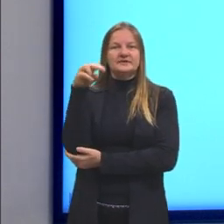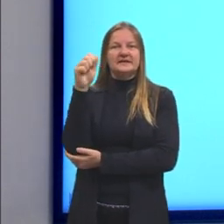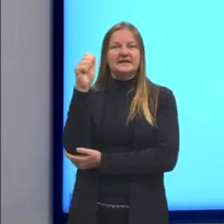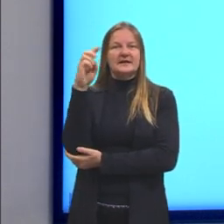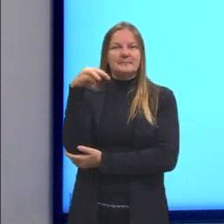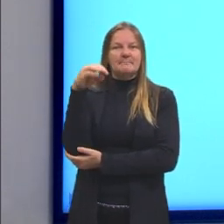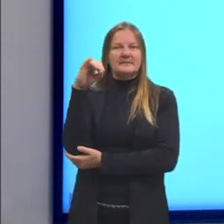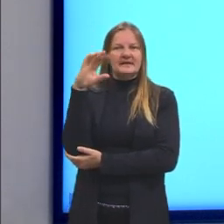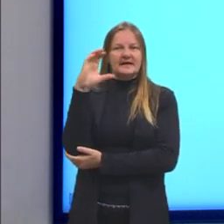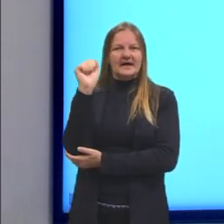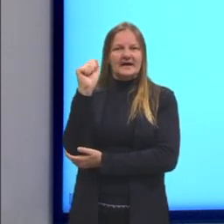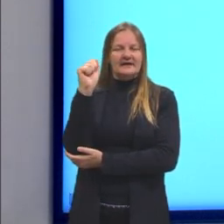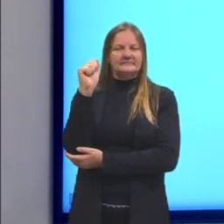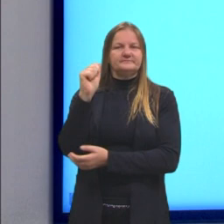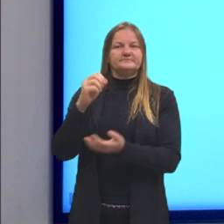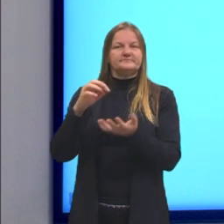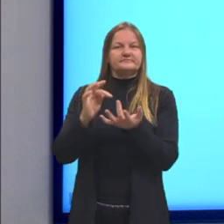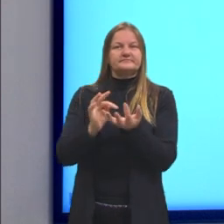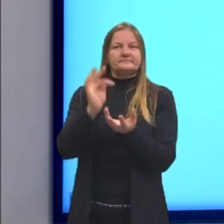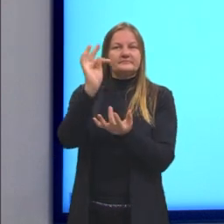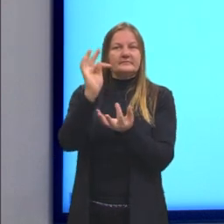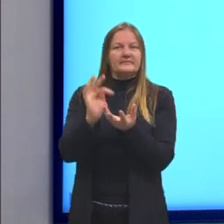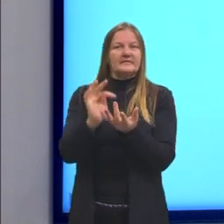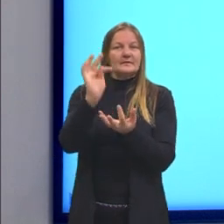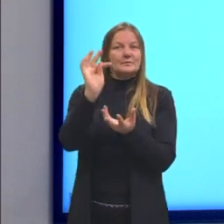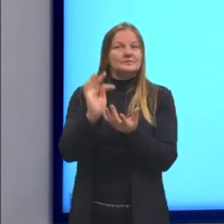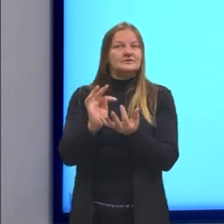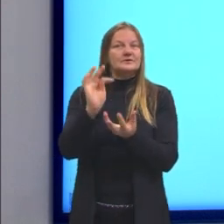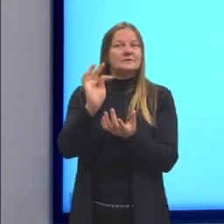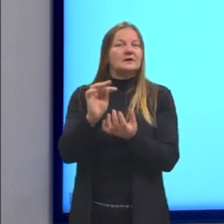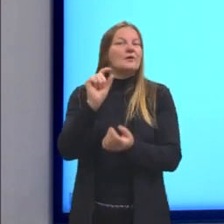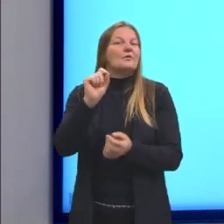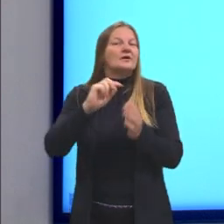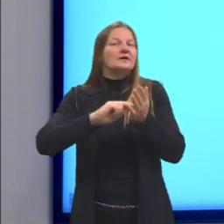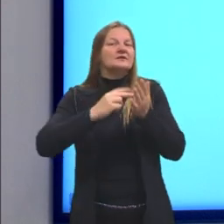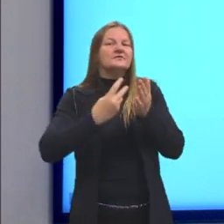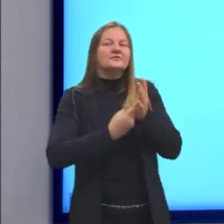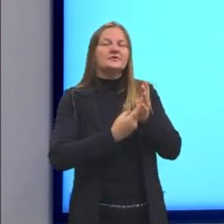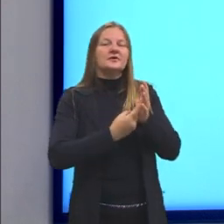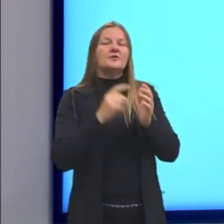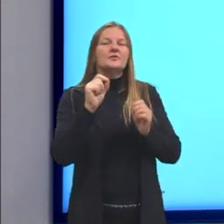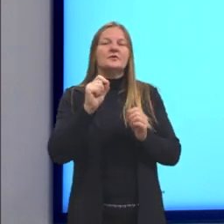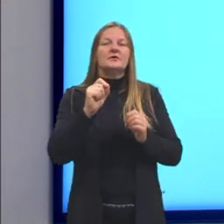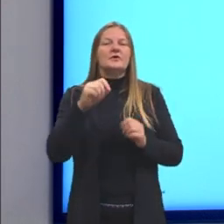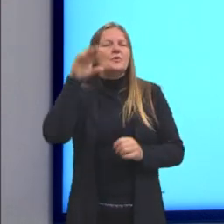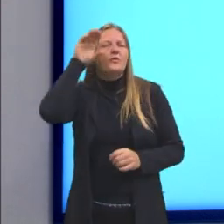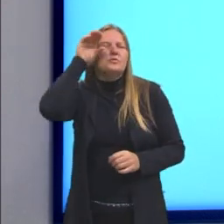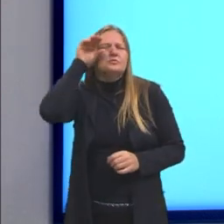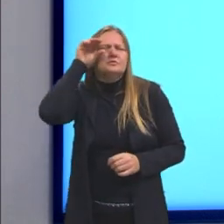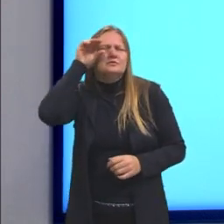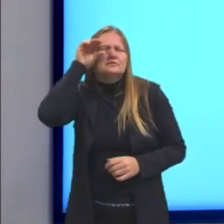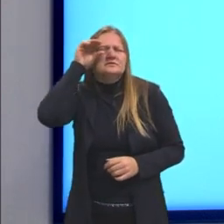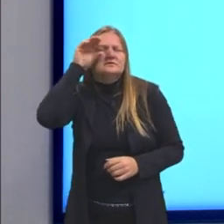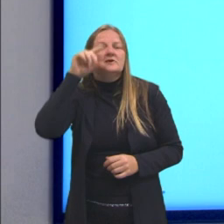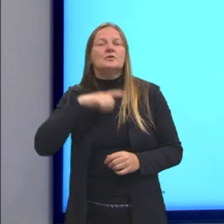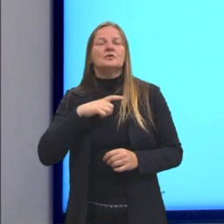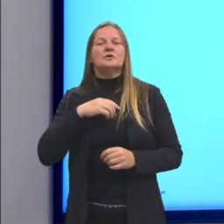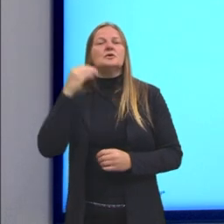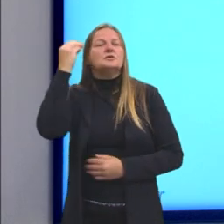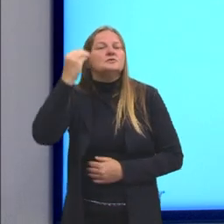quase totalmente empírica. O que quer dizer isso? Gente, que ela é fruto da observação, da